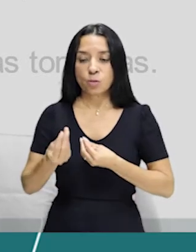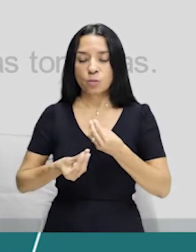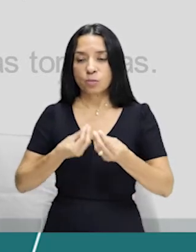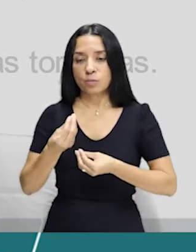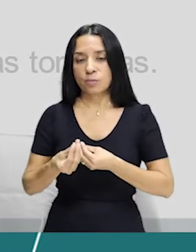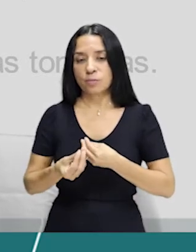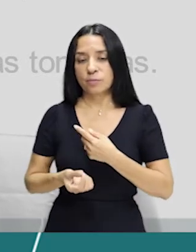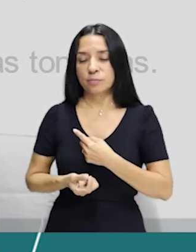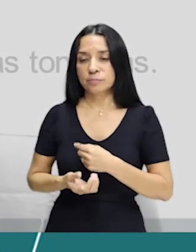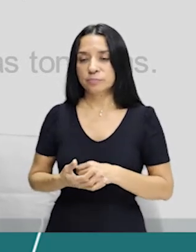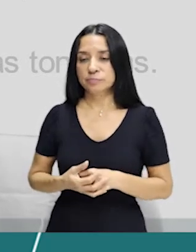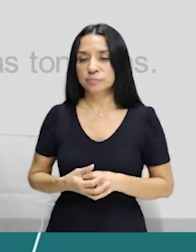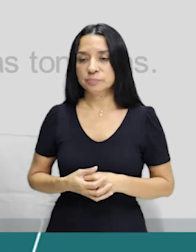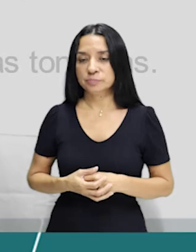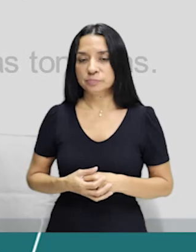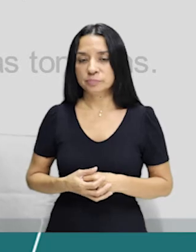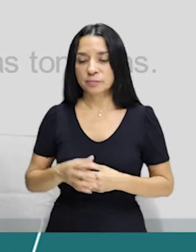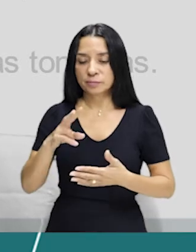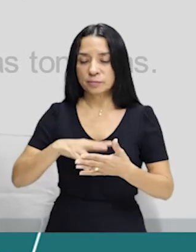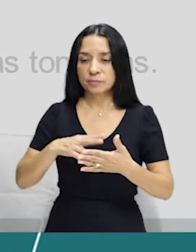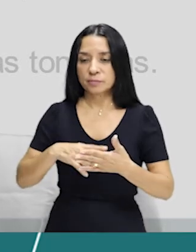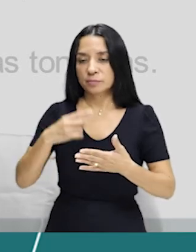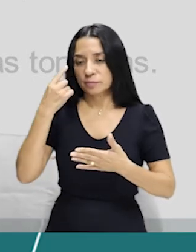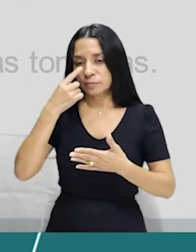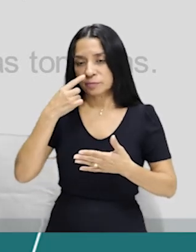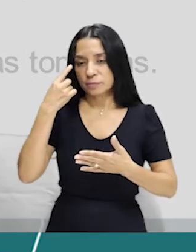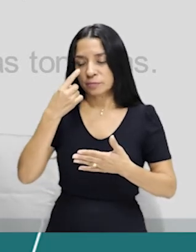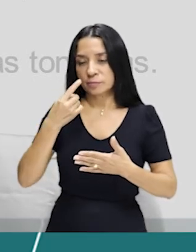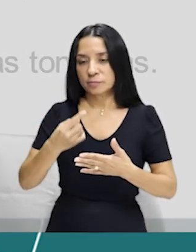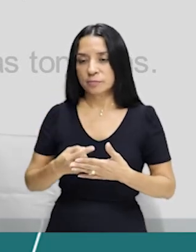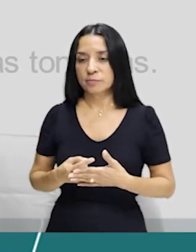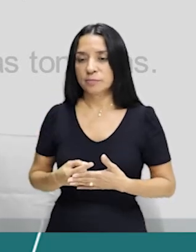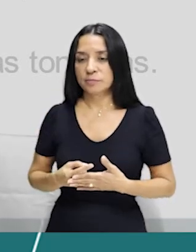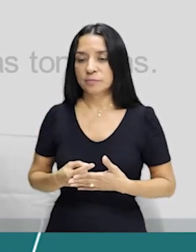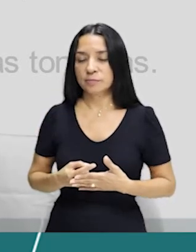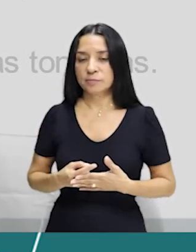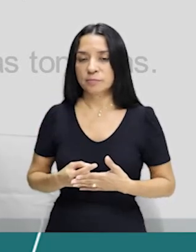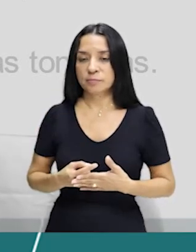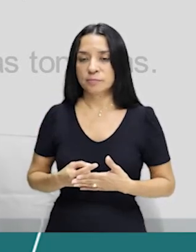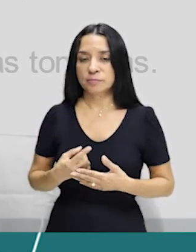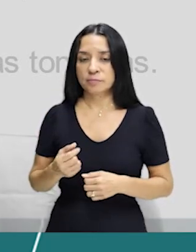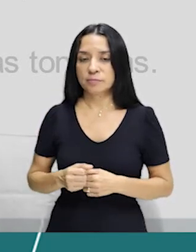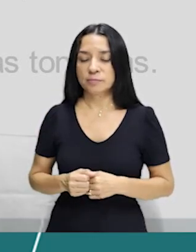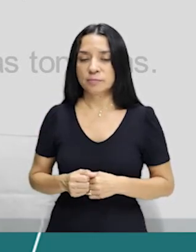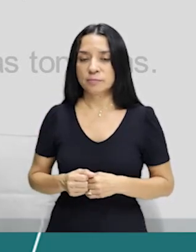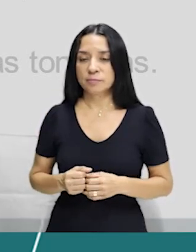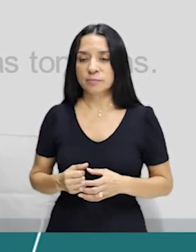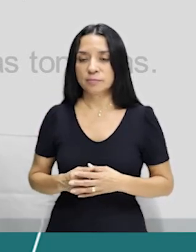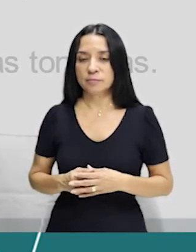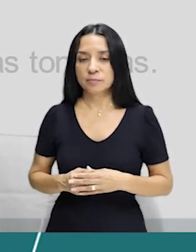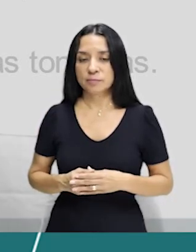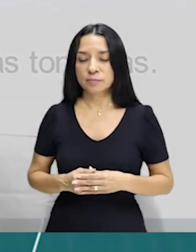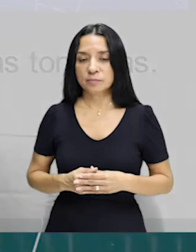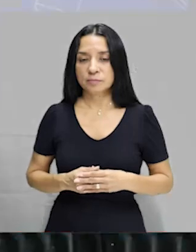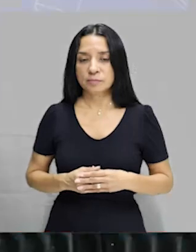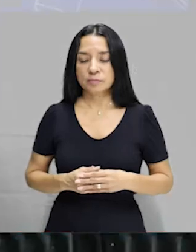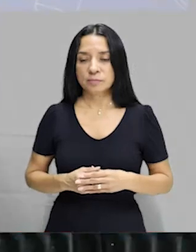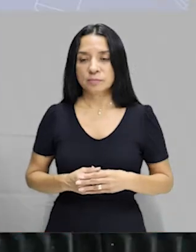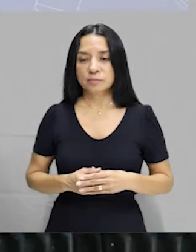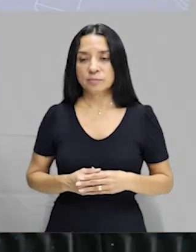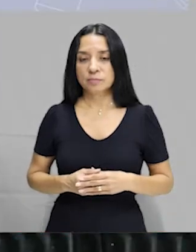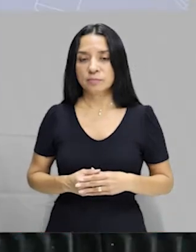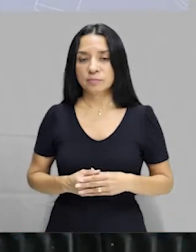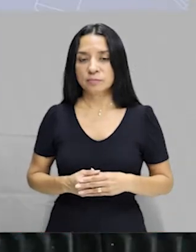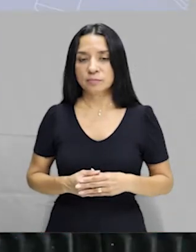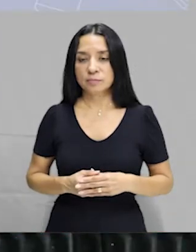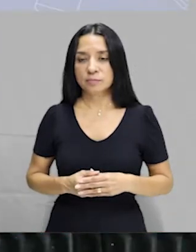Nós outras, passam ou passamos? Nós outras, passamos muy bien.